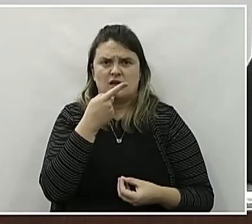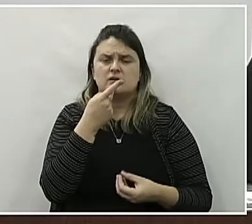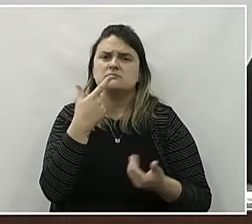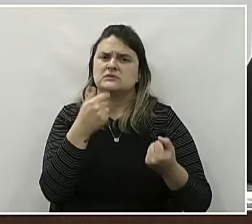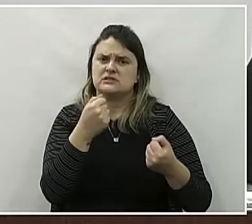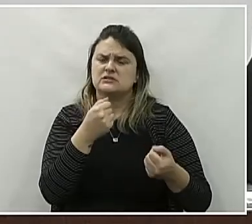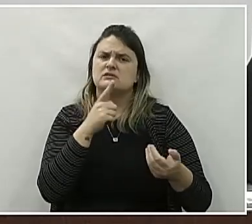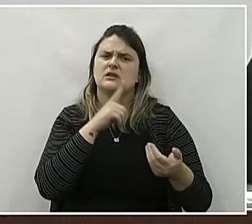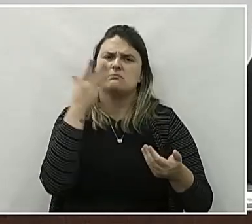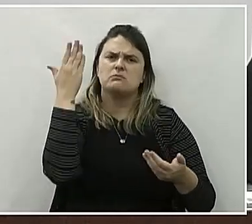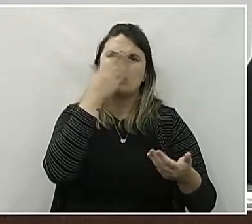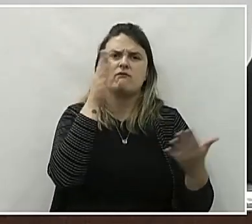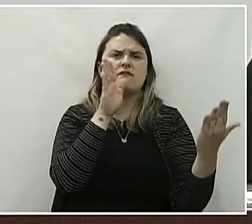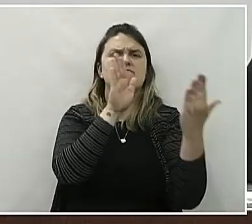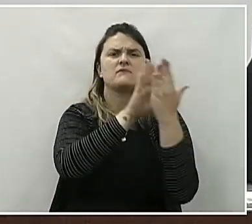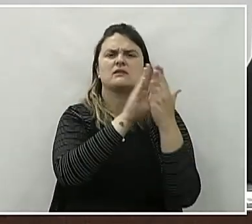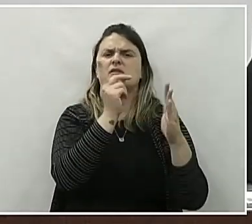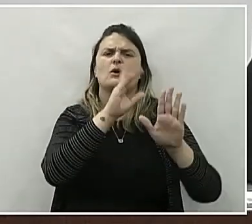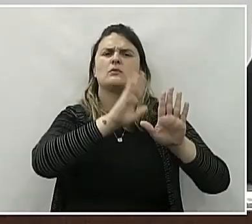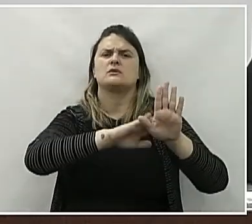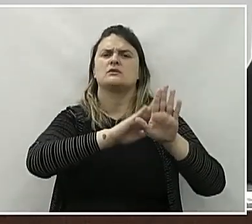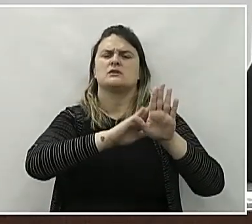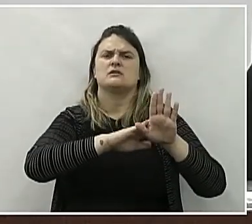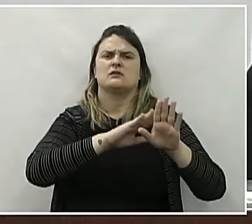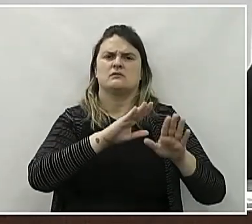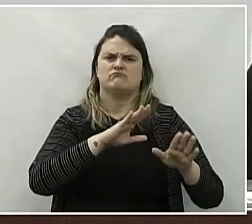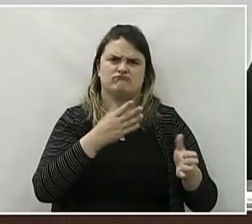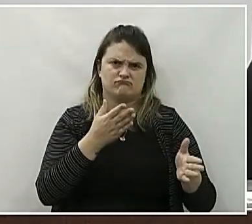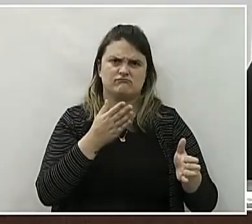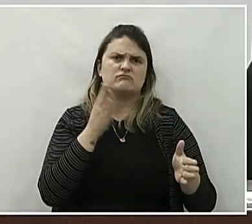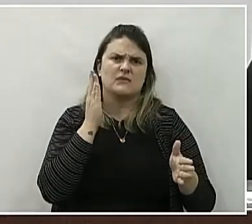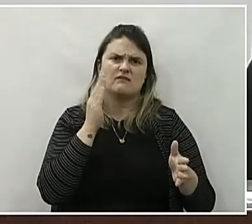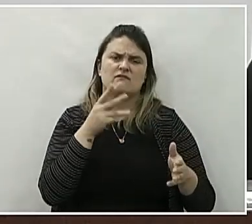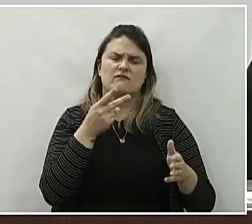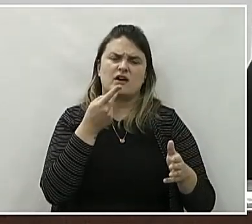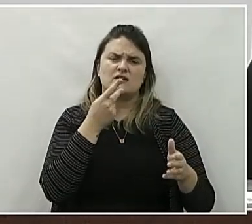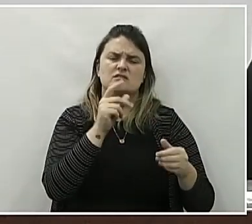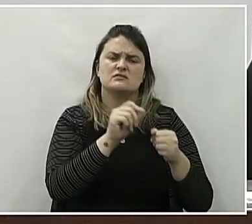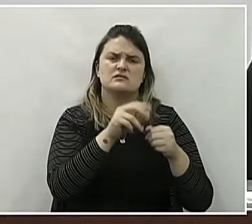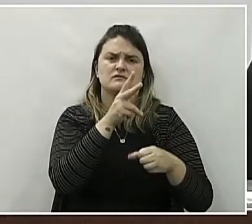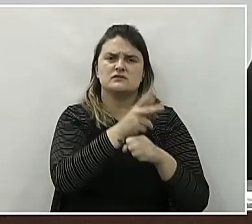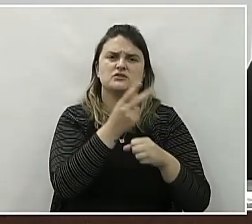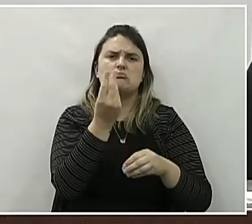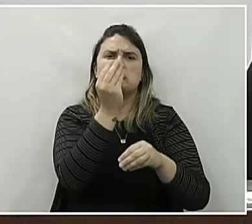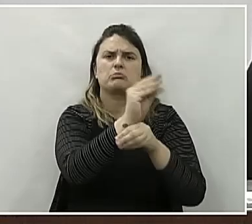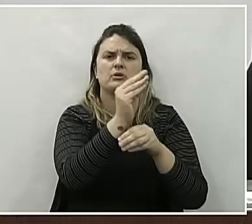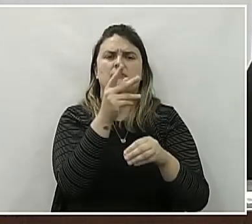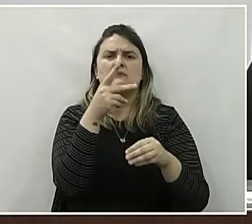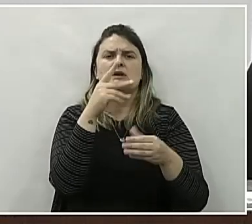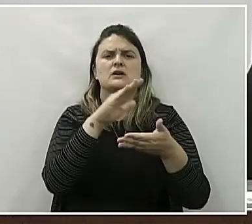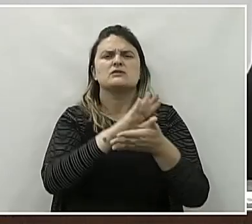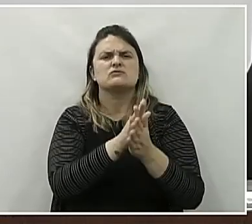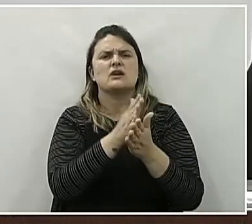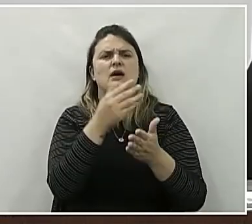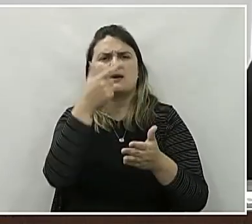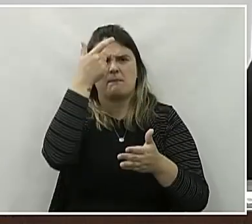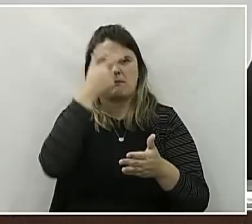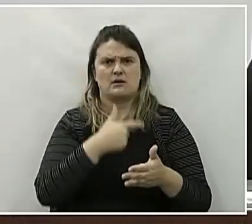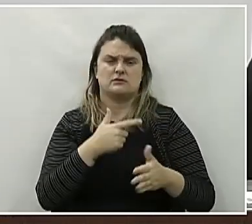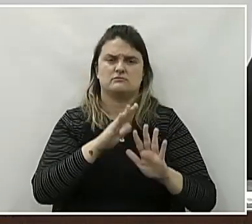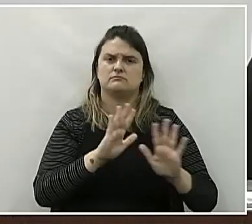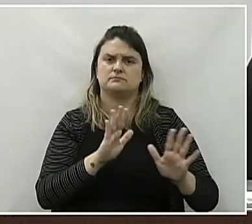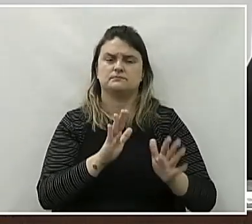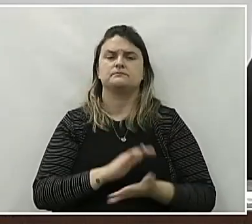precisa vir e falar de frente, não sendo covarde e fazendo vídeos para lançar, denegrir a imagem de ninguém.